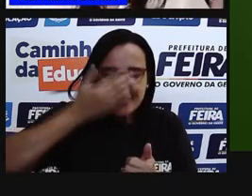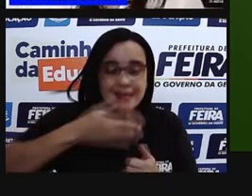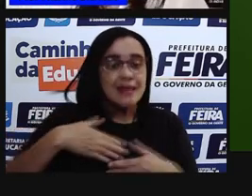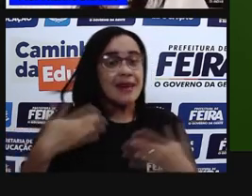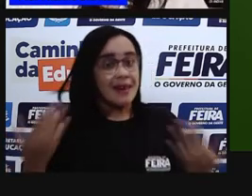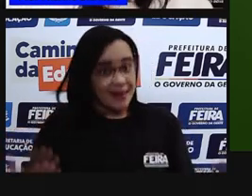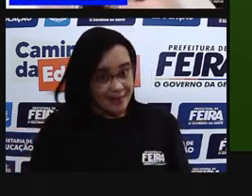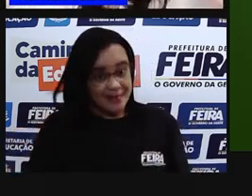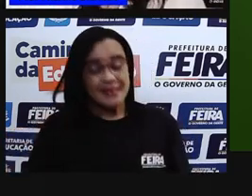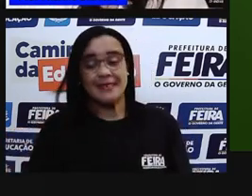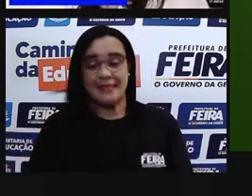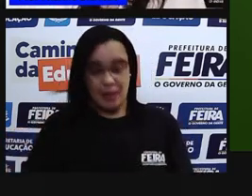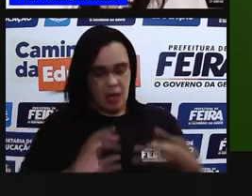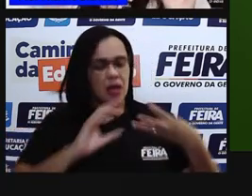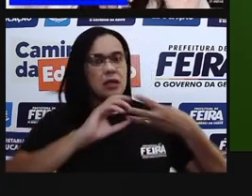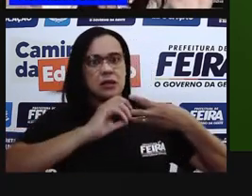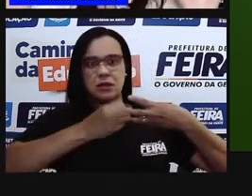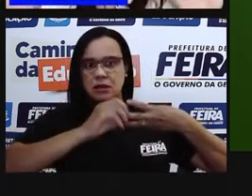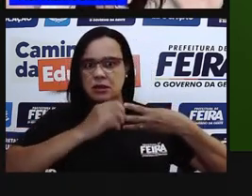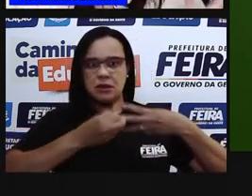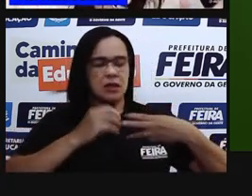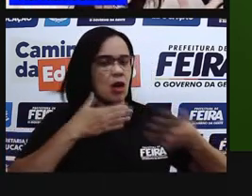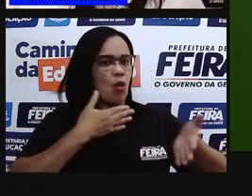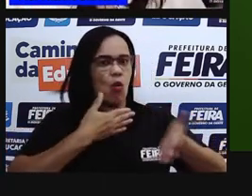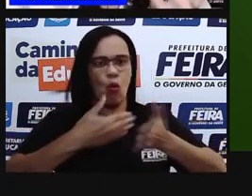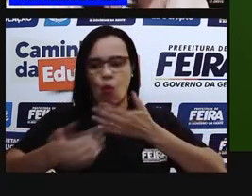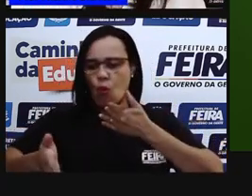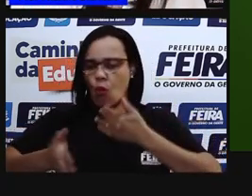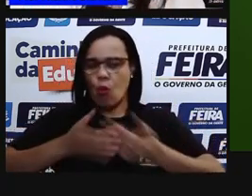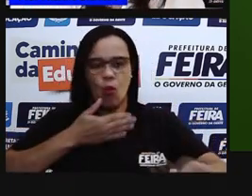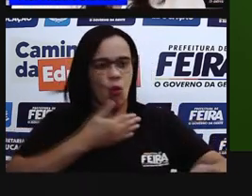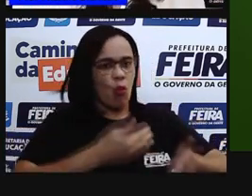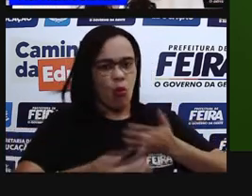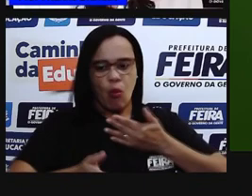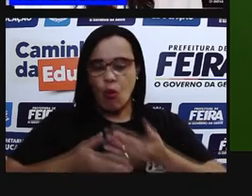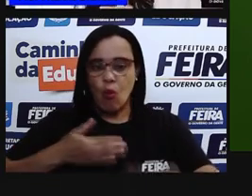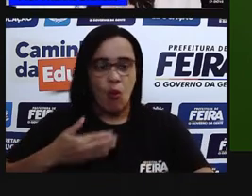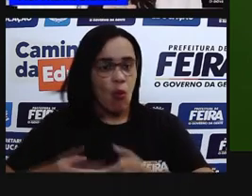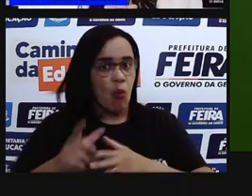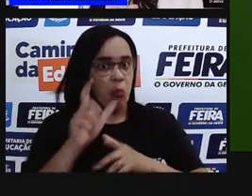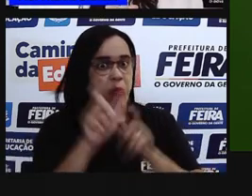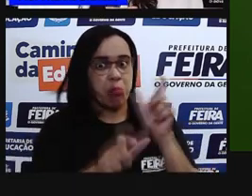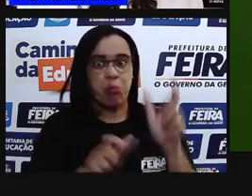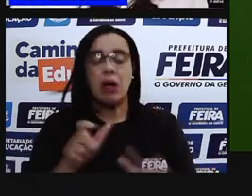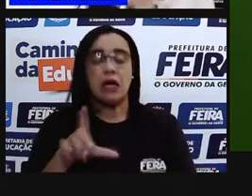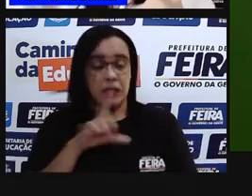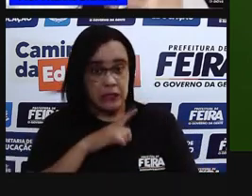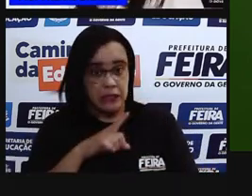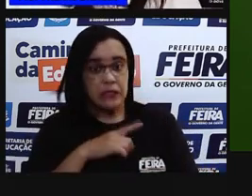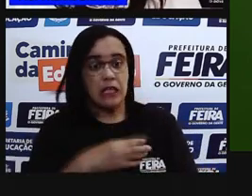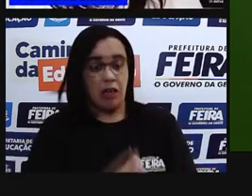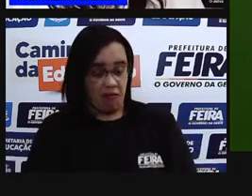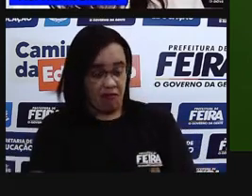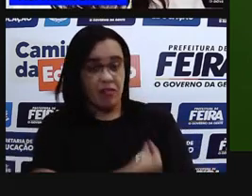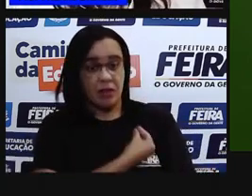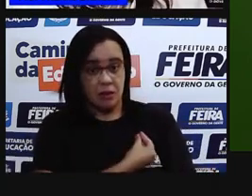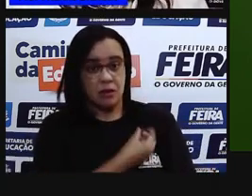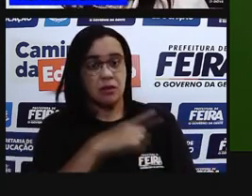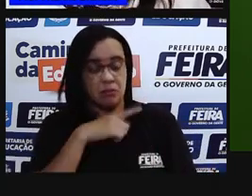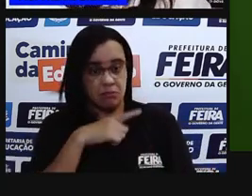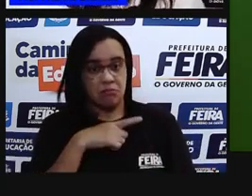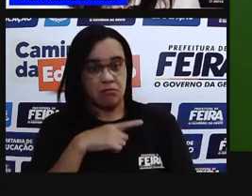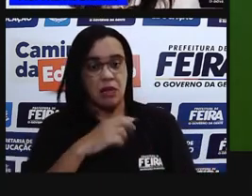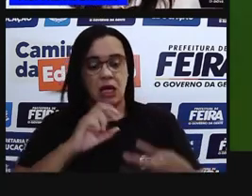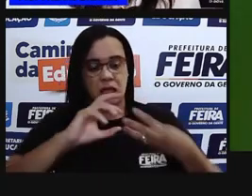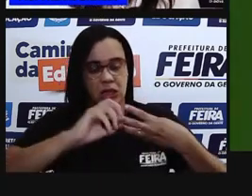toda célula, qualquer célula, de qualquer ser vivo, vai ter uma membrana plasmática. Essa célula, em especial,